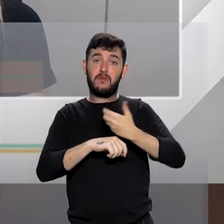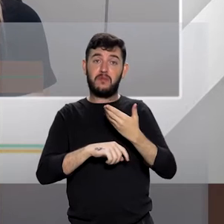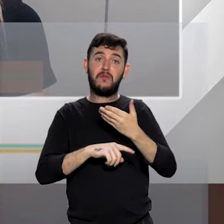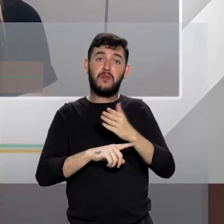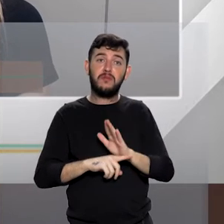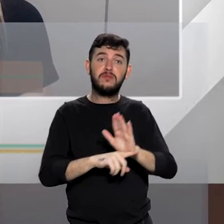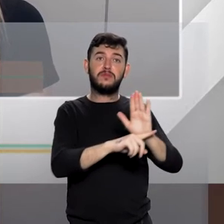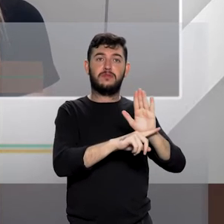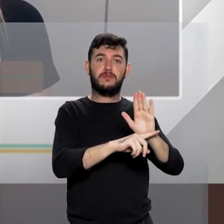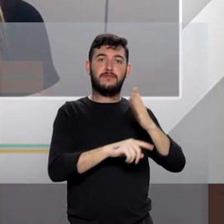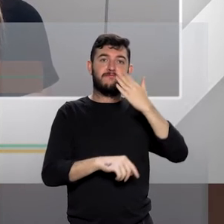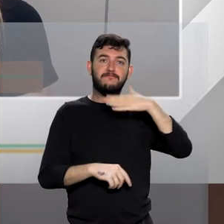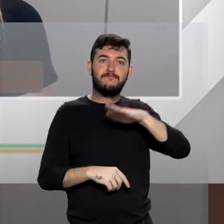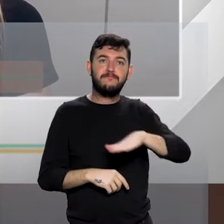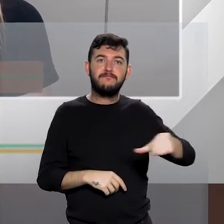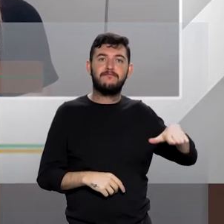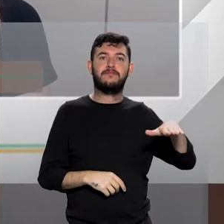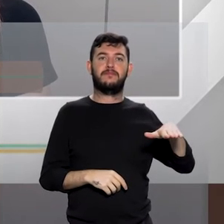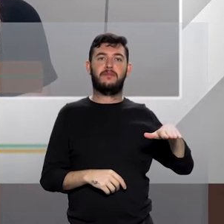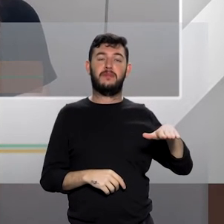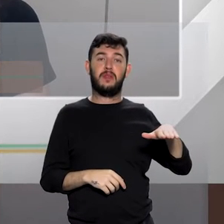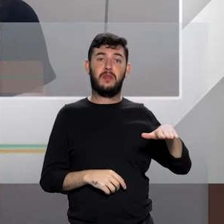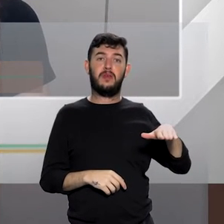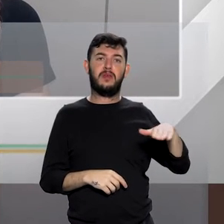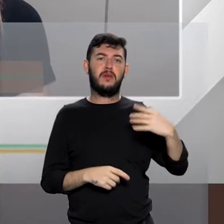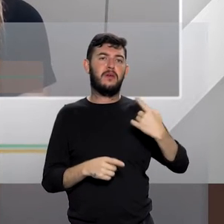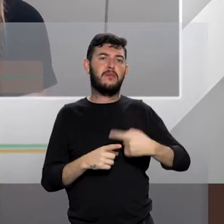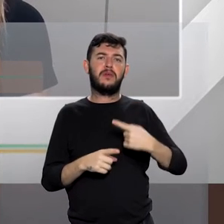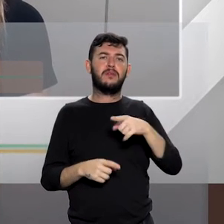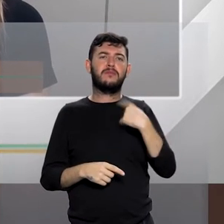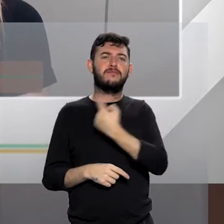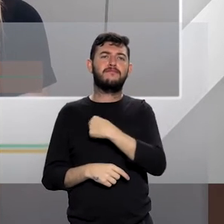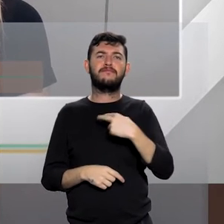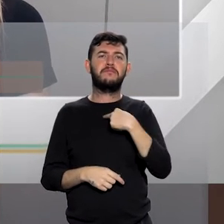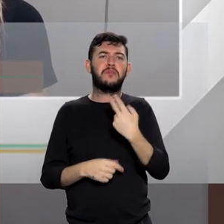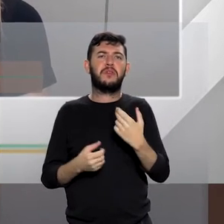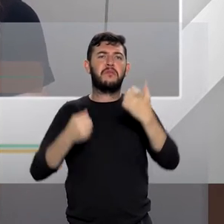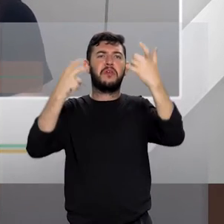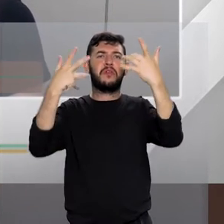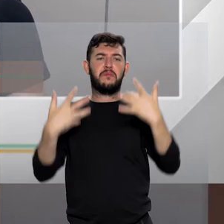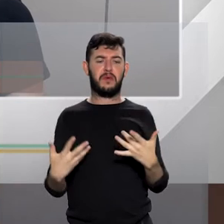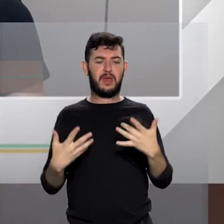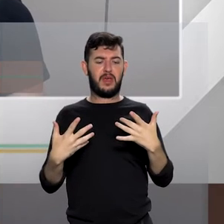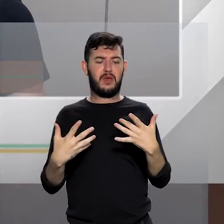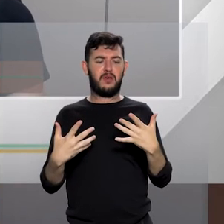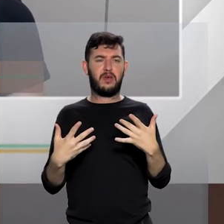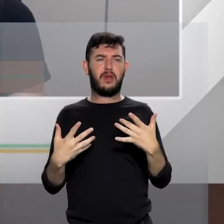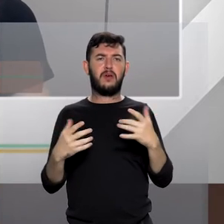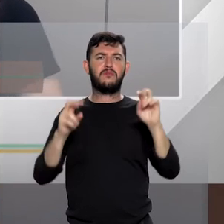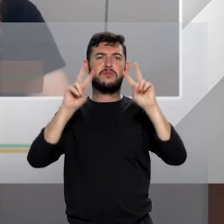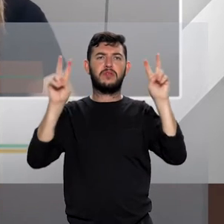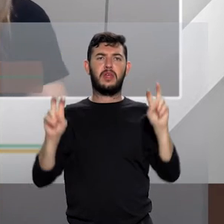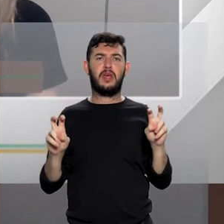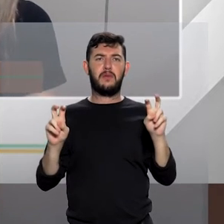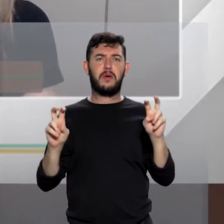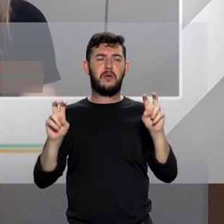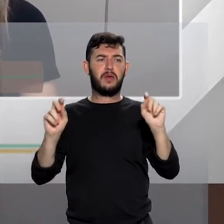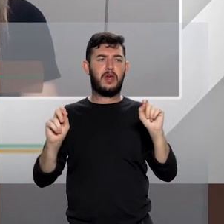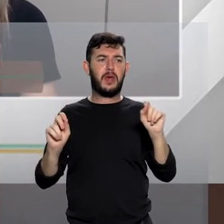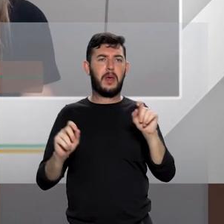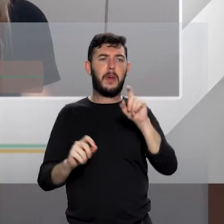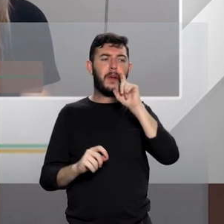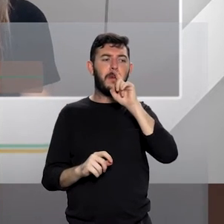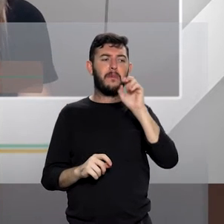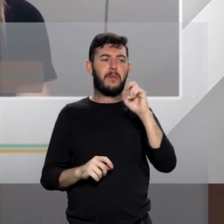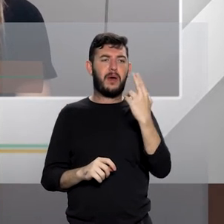necessidades que tem o contato, que a gente não pode falar aí a situação específica de alienação parental, mas em alguma